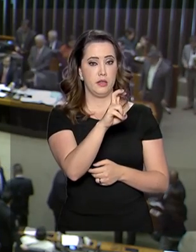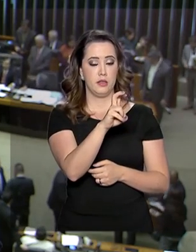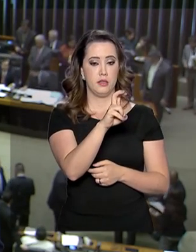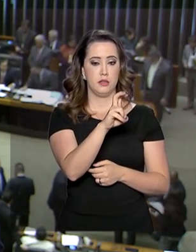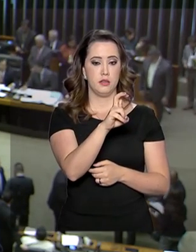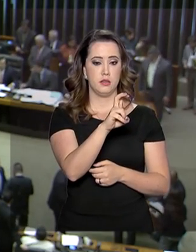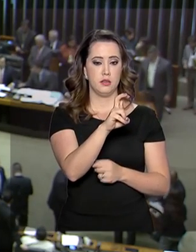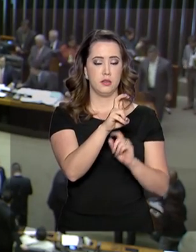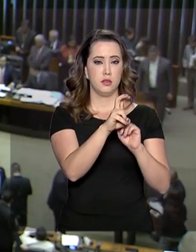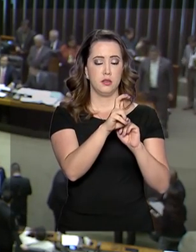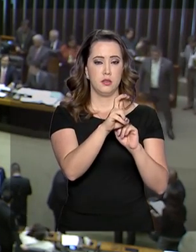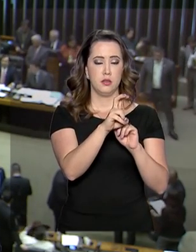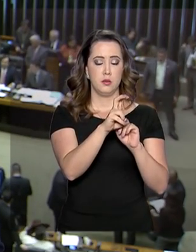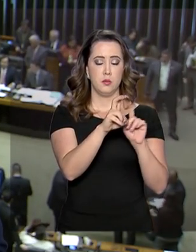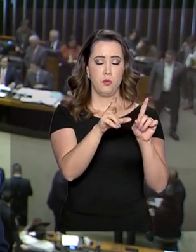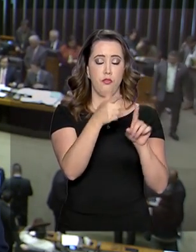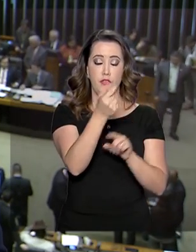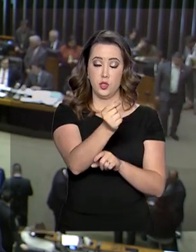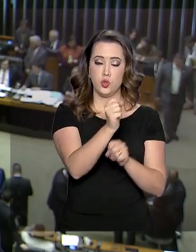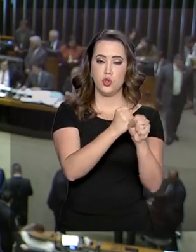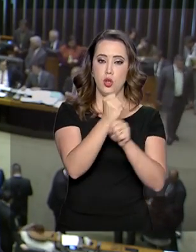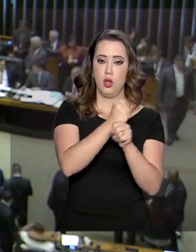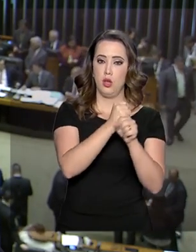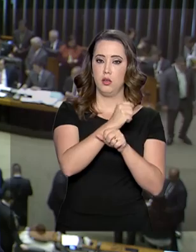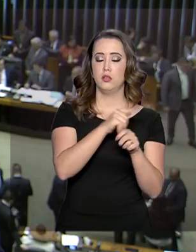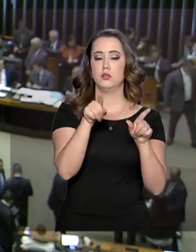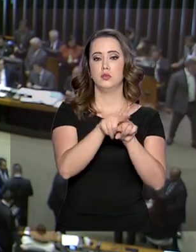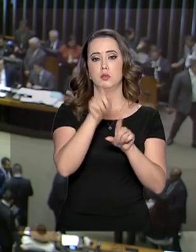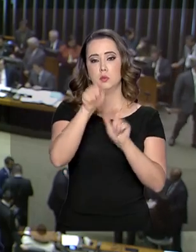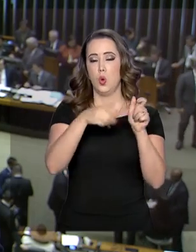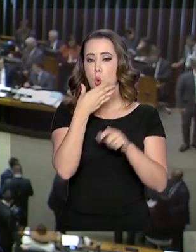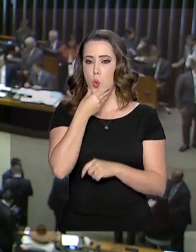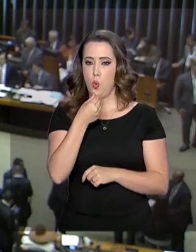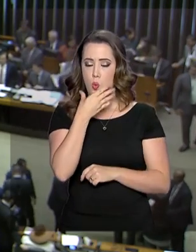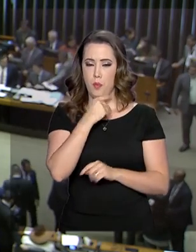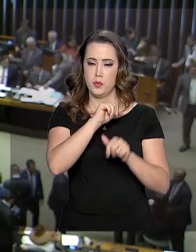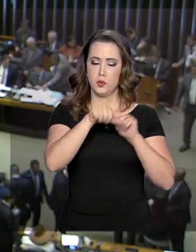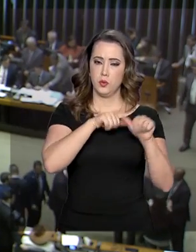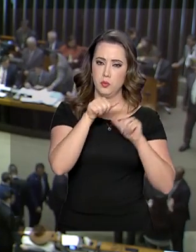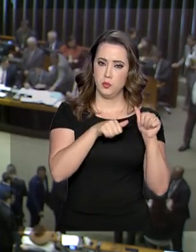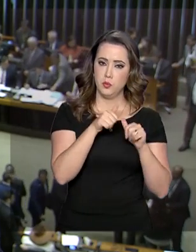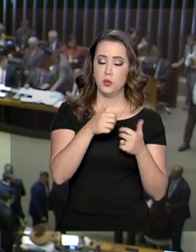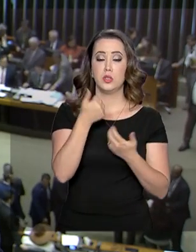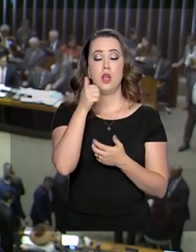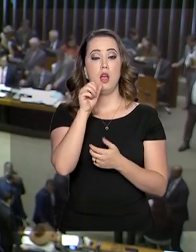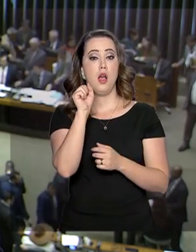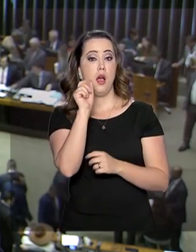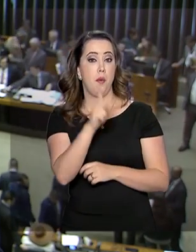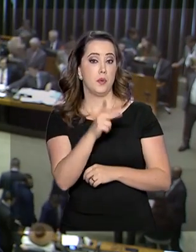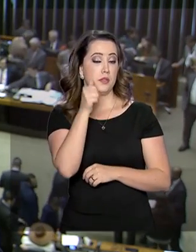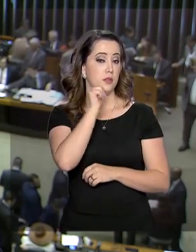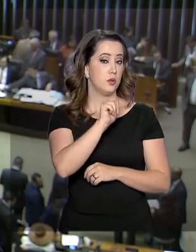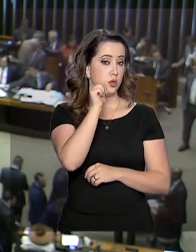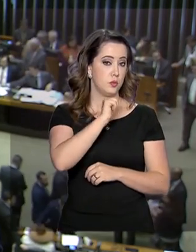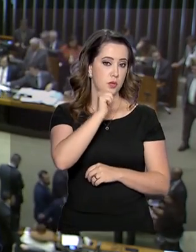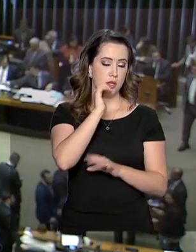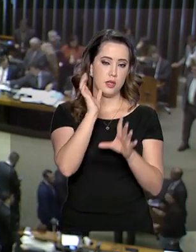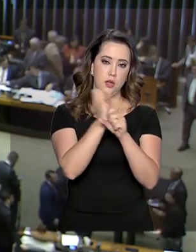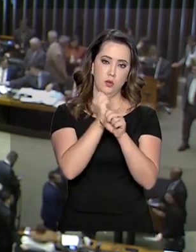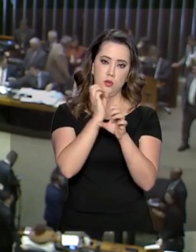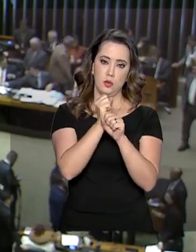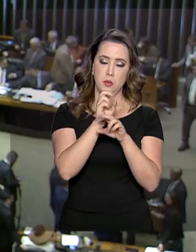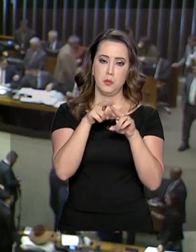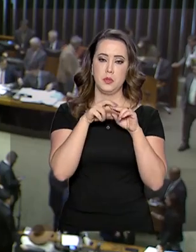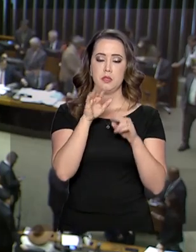homens do regime geral. A que altera as exigências para aposentadoria de mulheres e a fórmula de cálculo de pensões